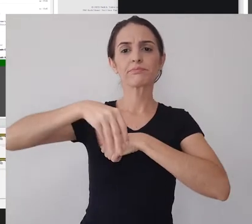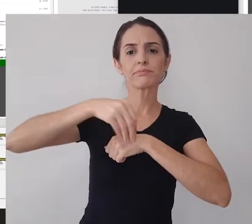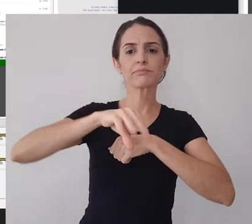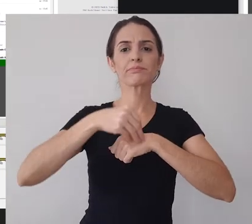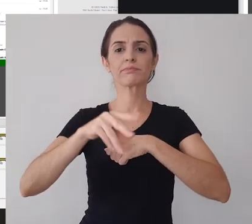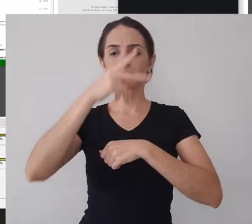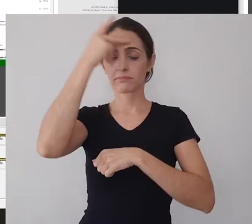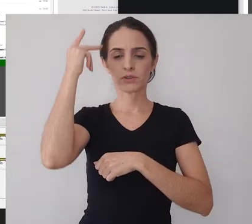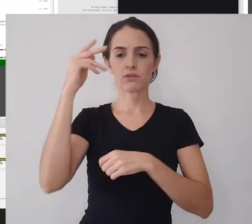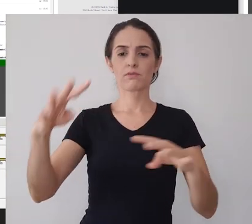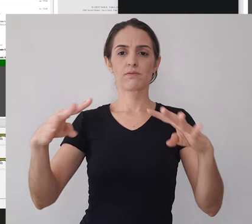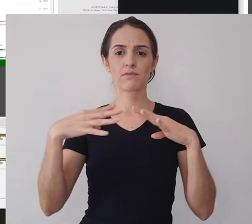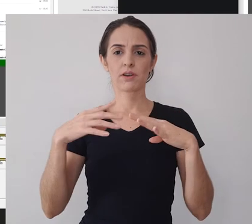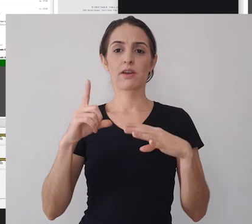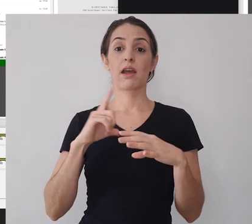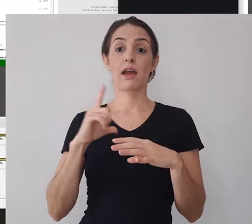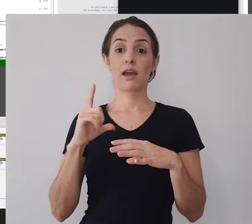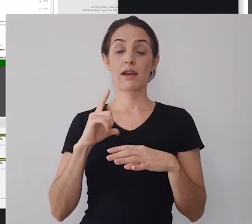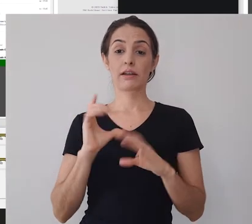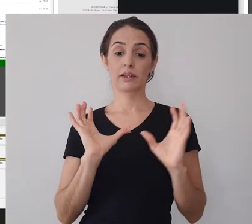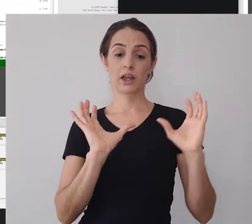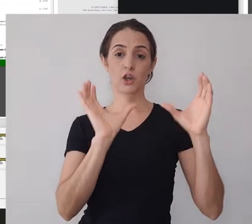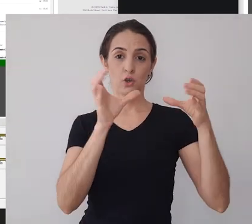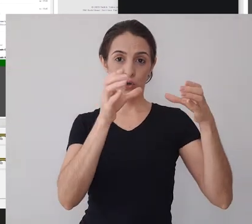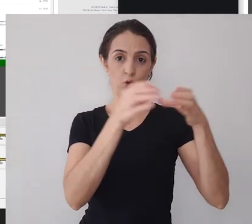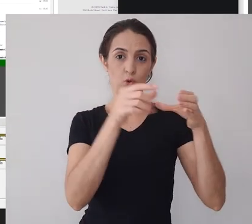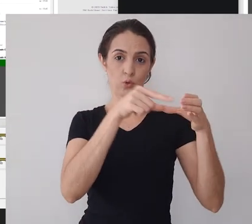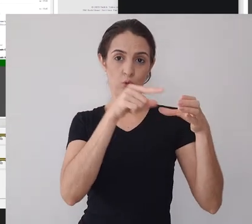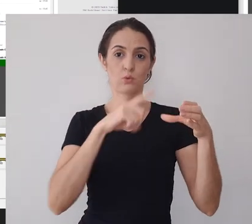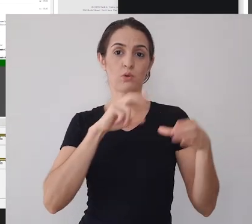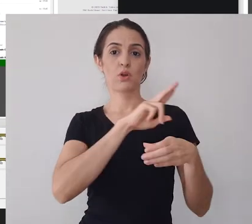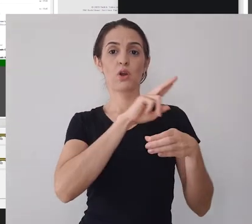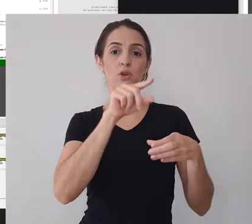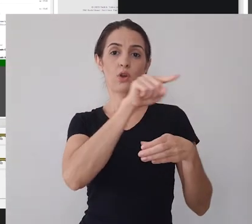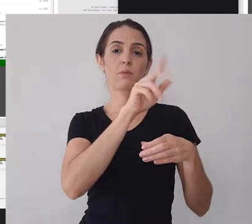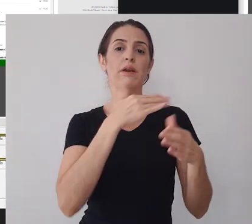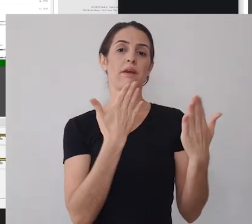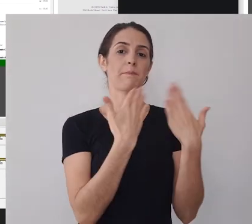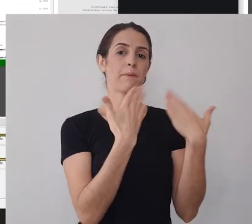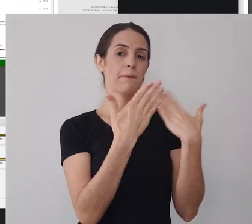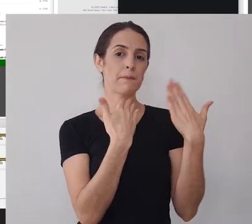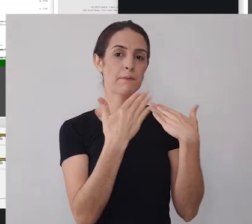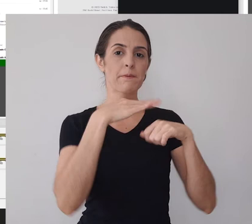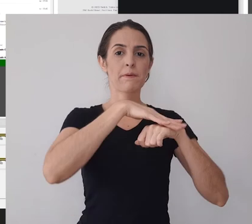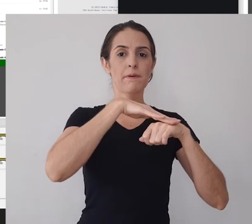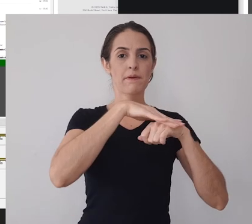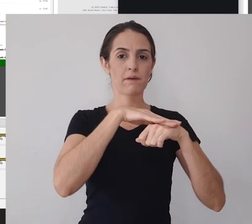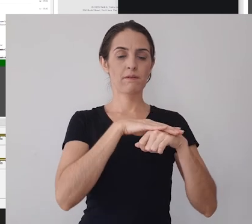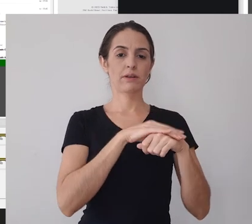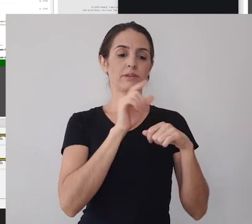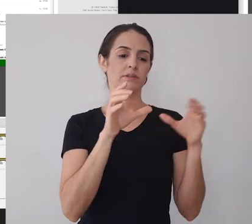pessoas vão receber. Existe uma categoria que se chama Just Chatting, só na